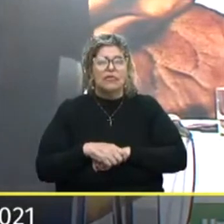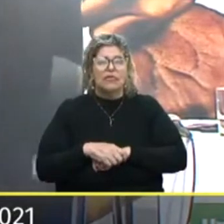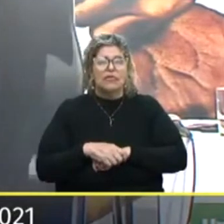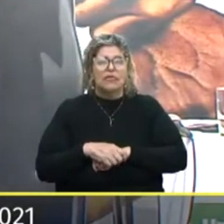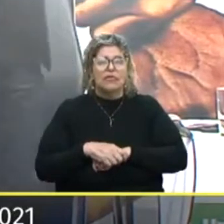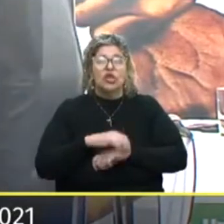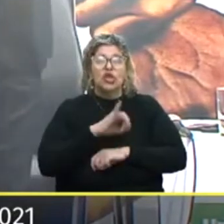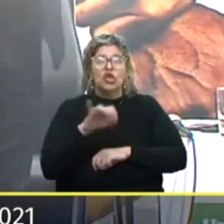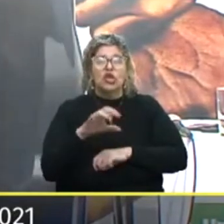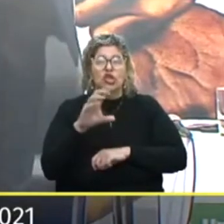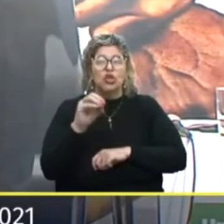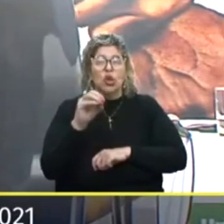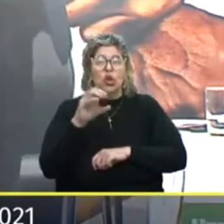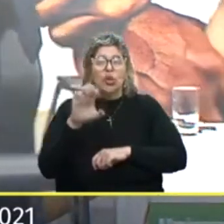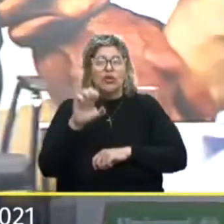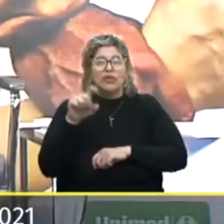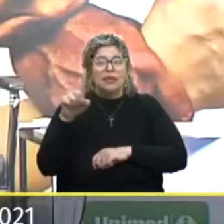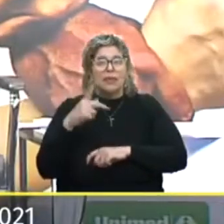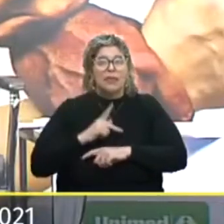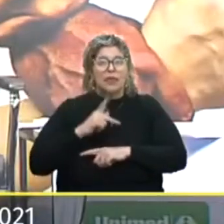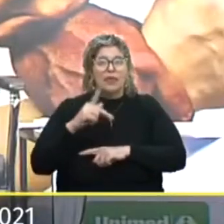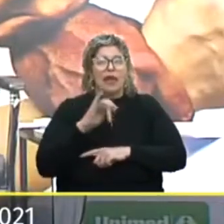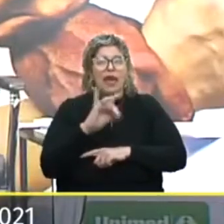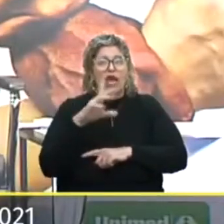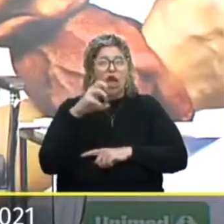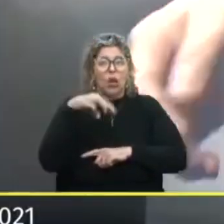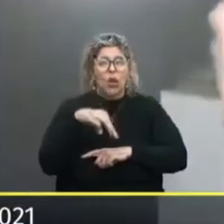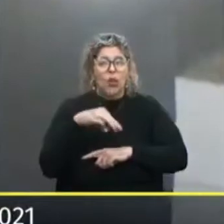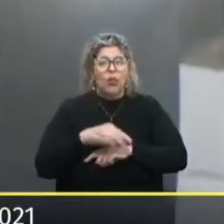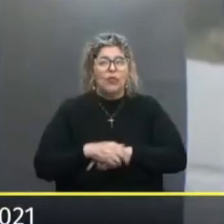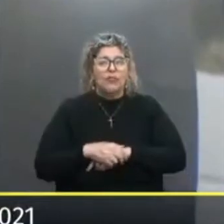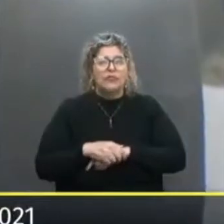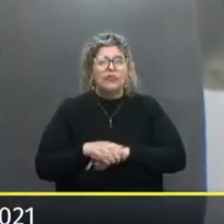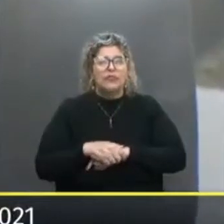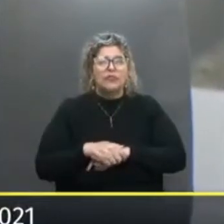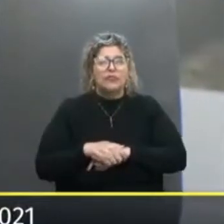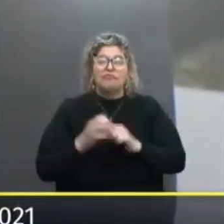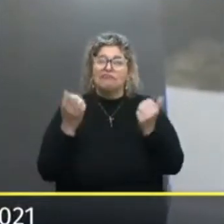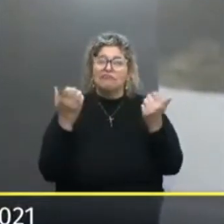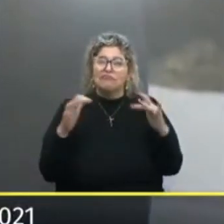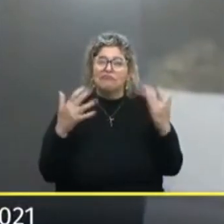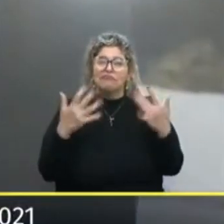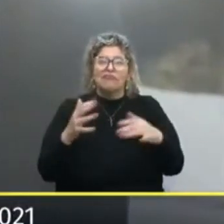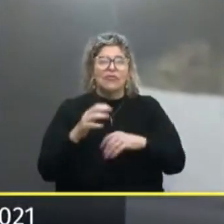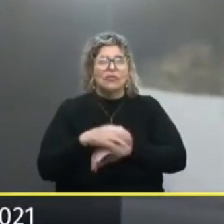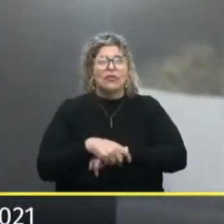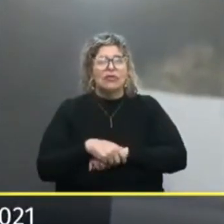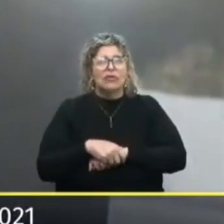Do José Luiz da Silva Presidente do IconX Parabéns